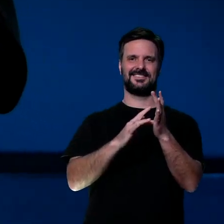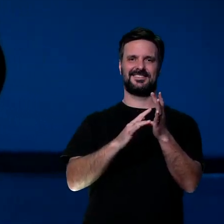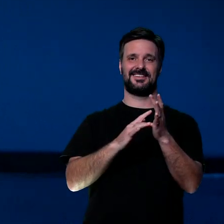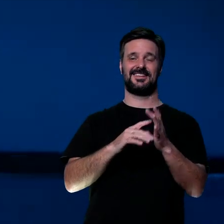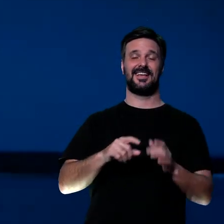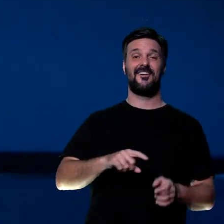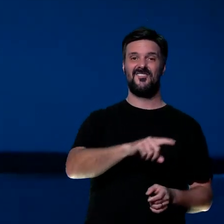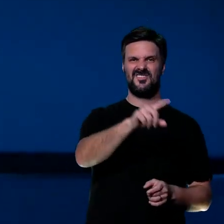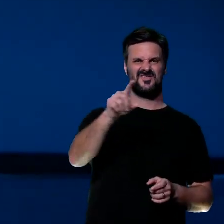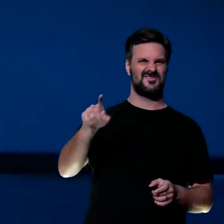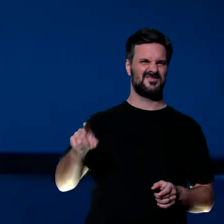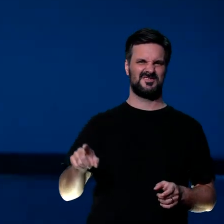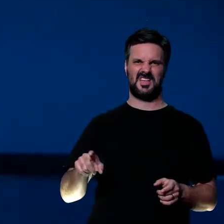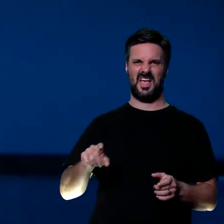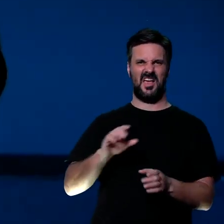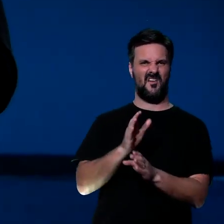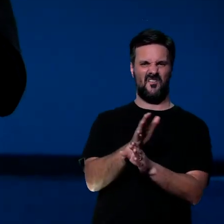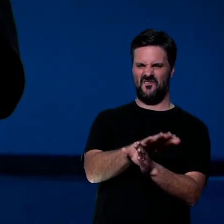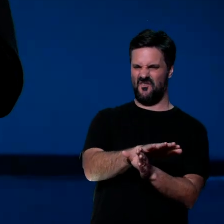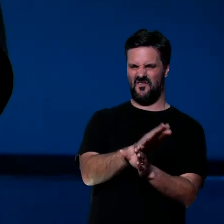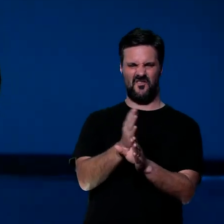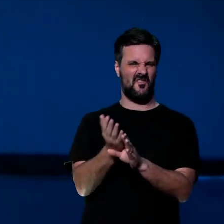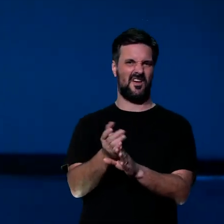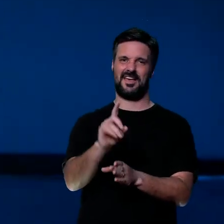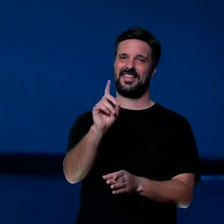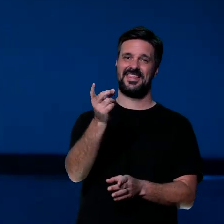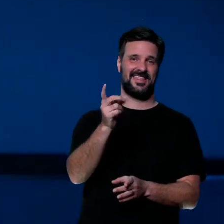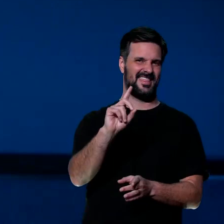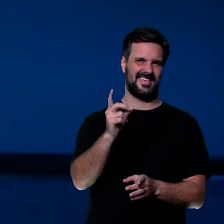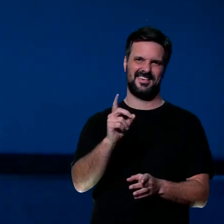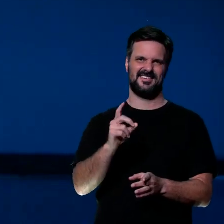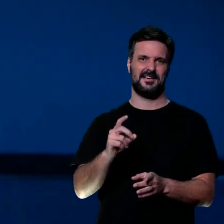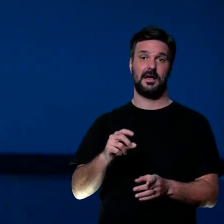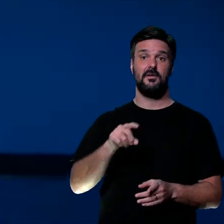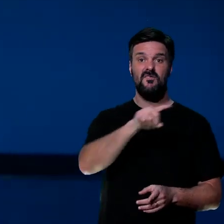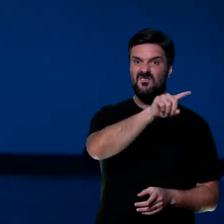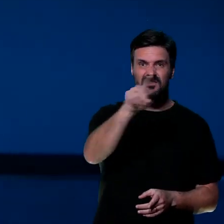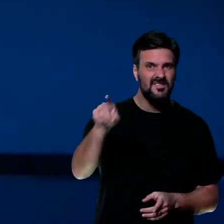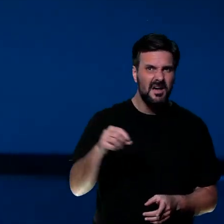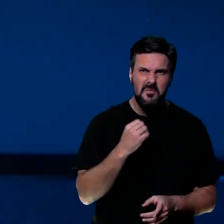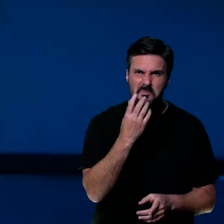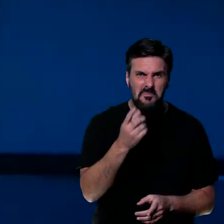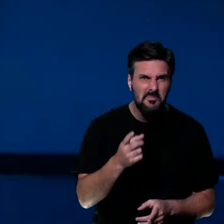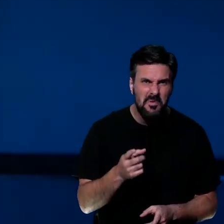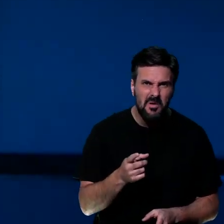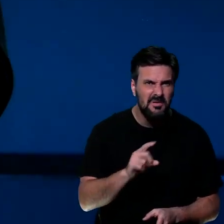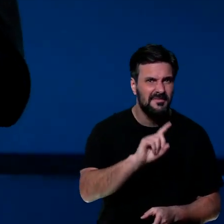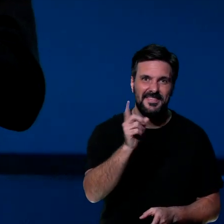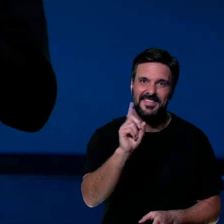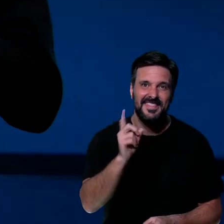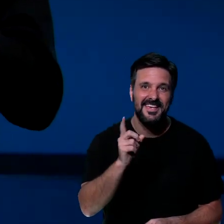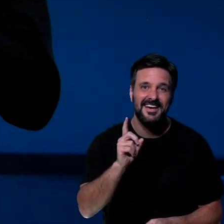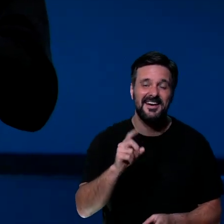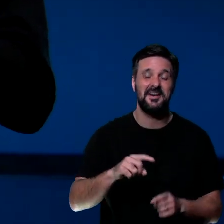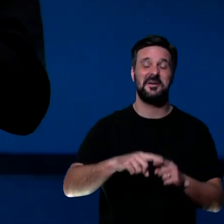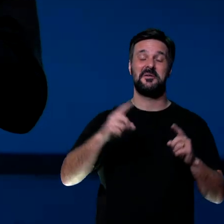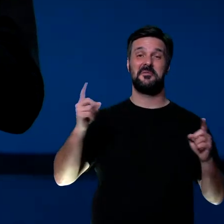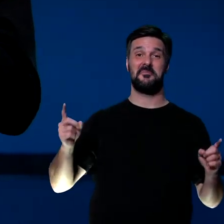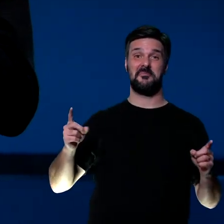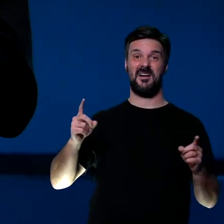serão, inabaláveis, não porque vocês são bons, o suficiente, mas porque vocês estão,